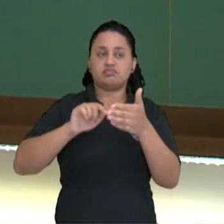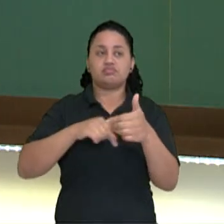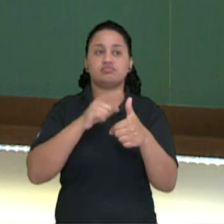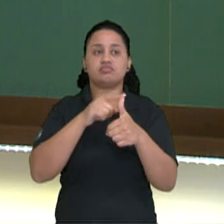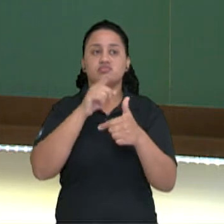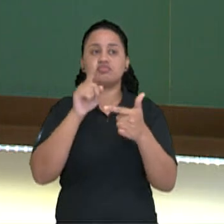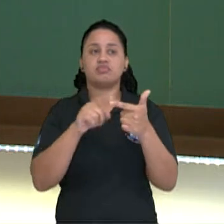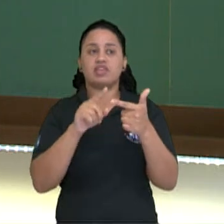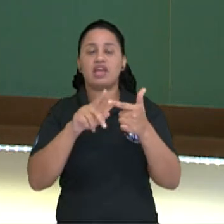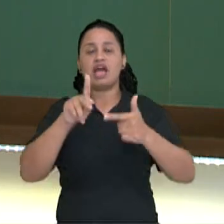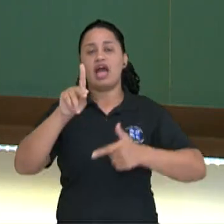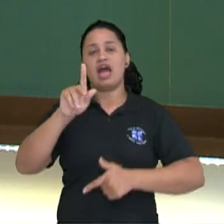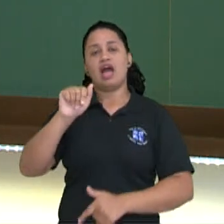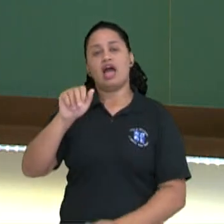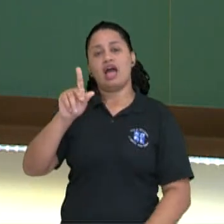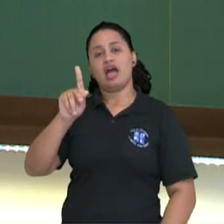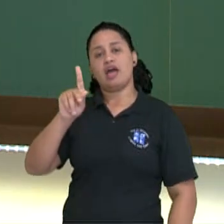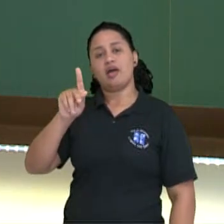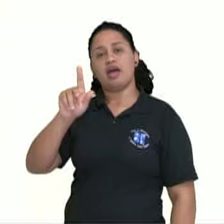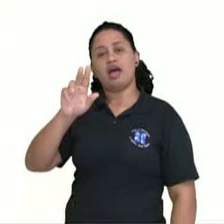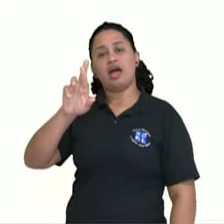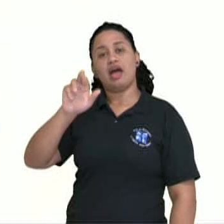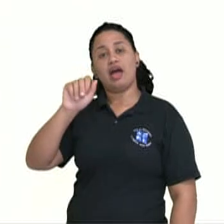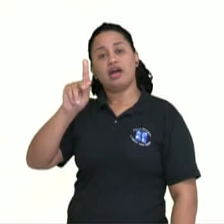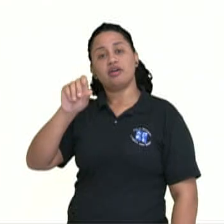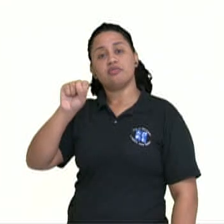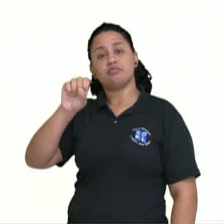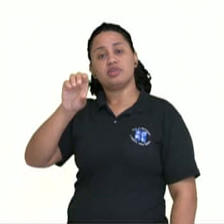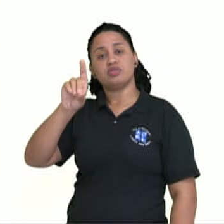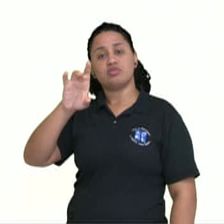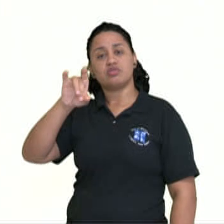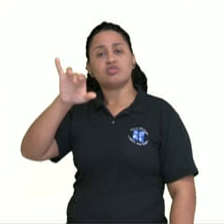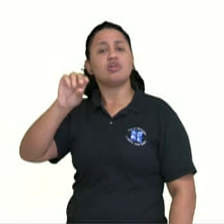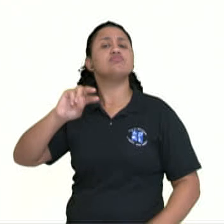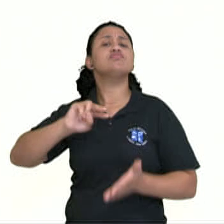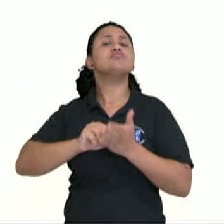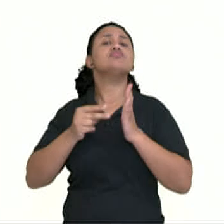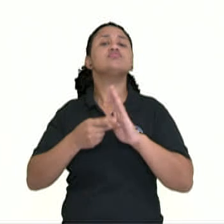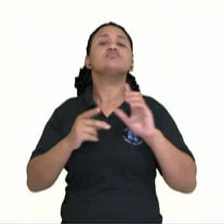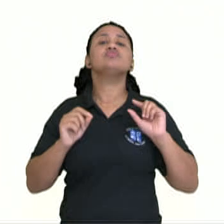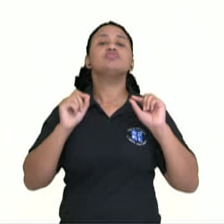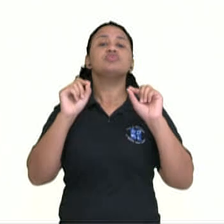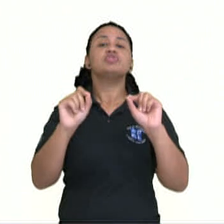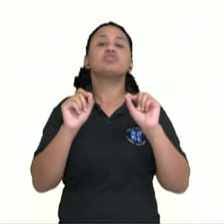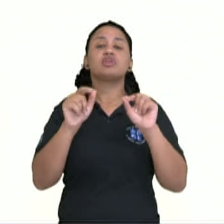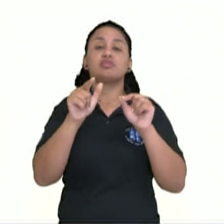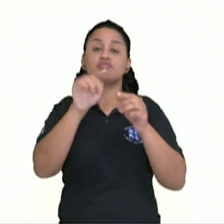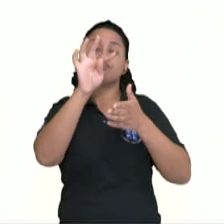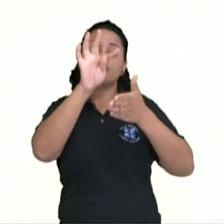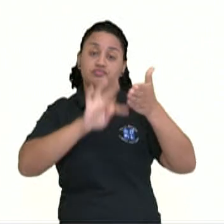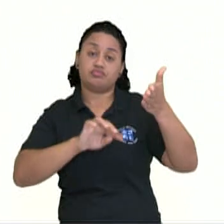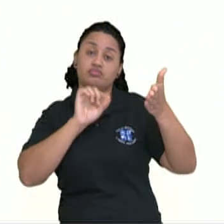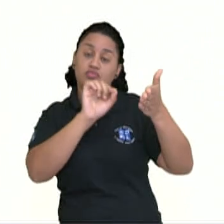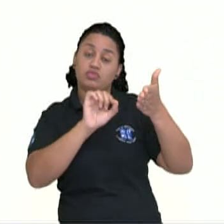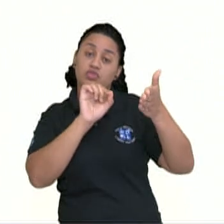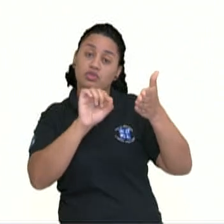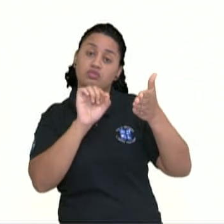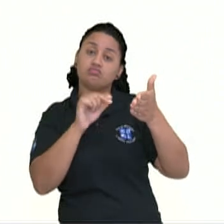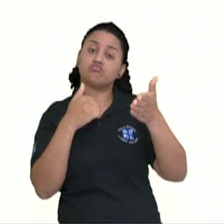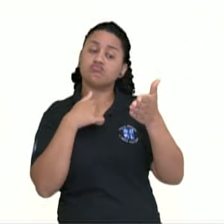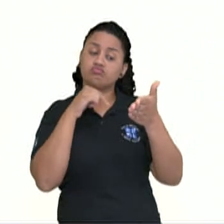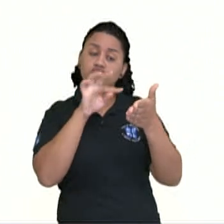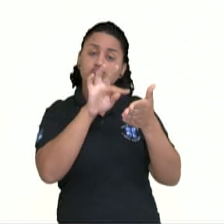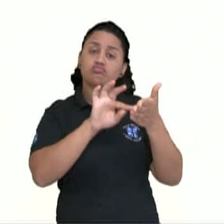rapzódia. O que isso significa? A rapzódia significa que, para esse texto, nesse